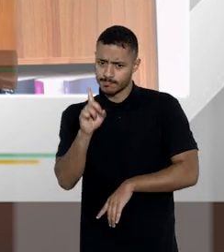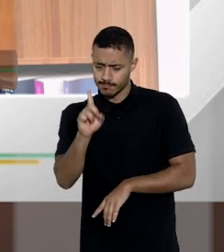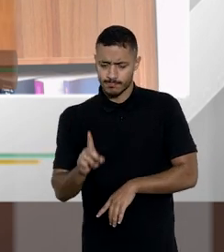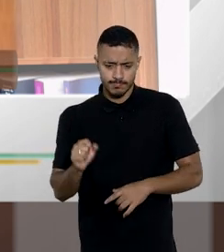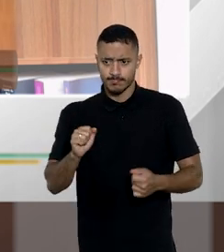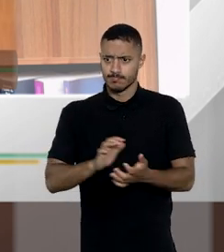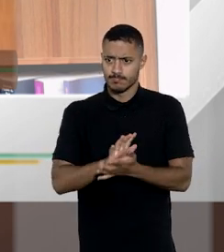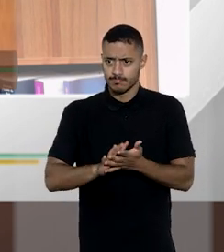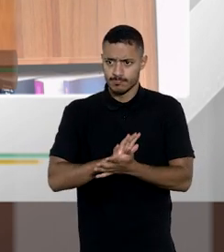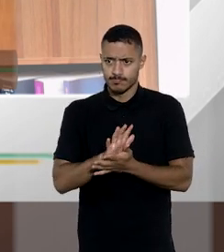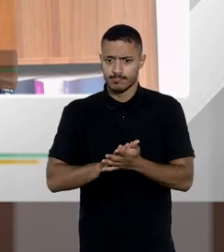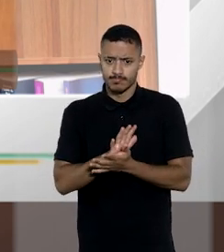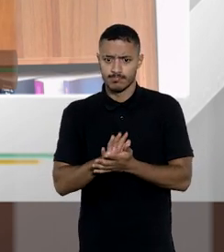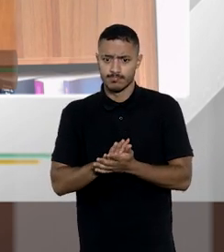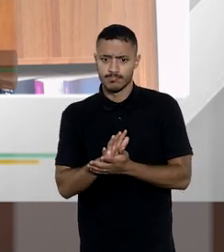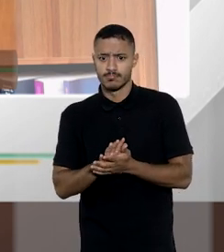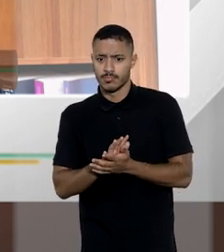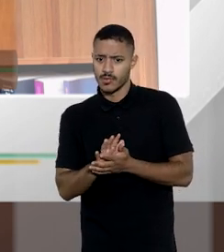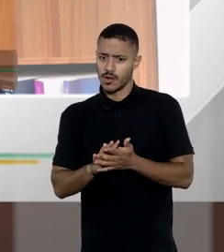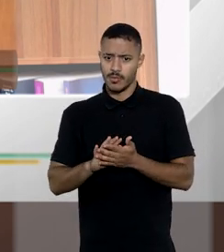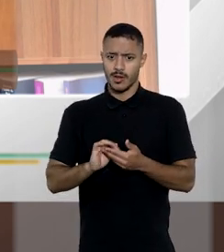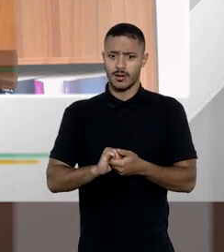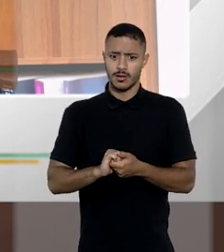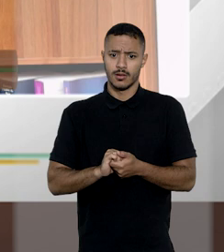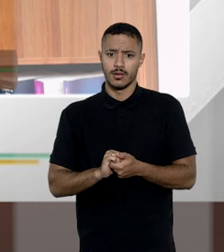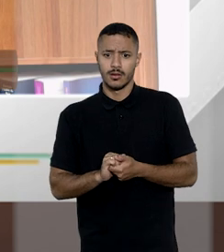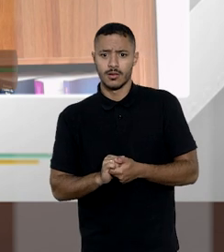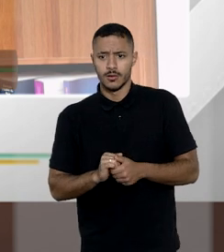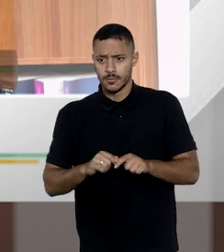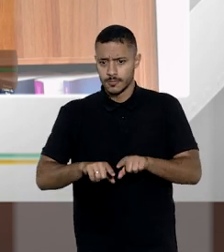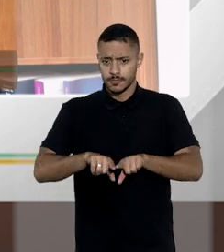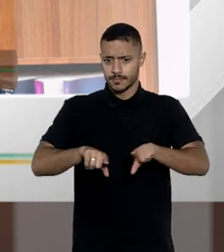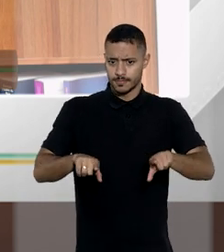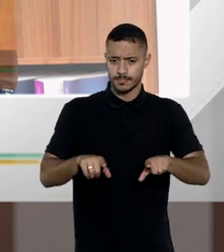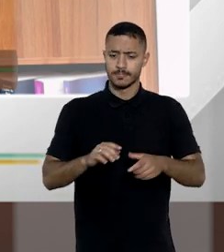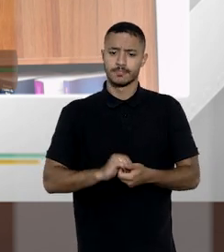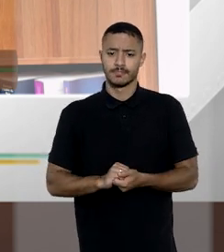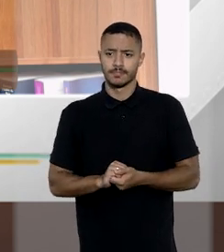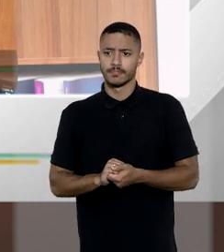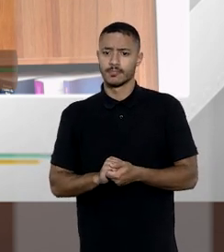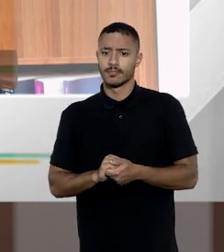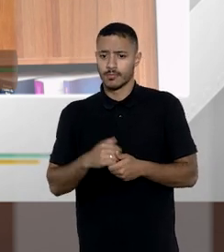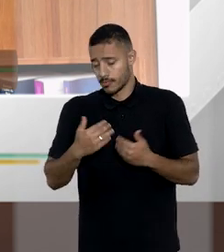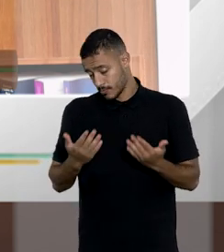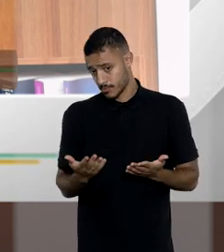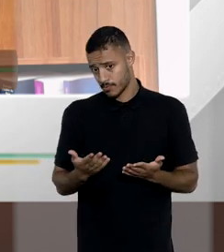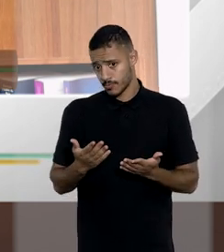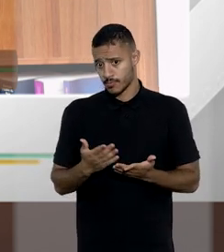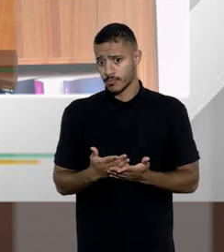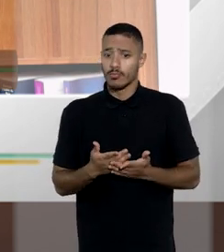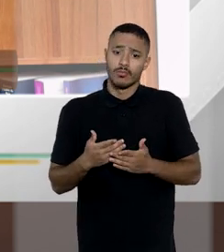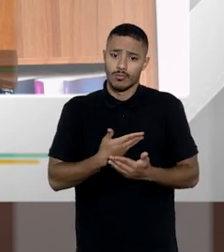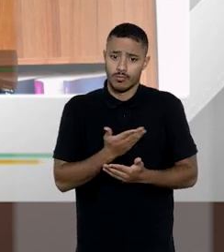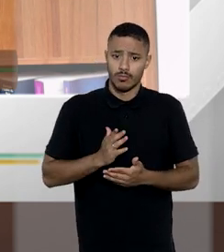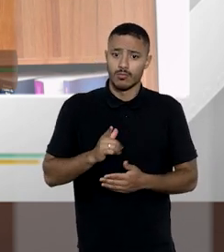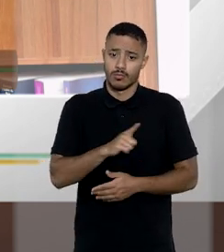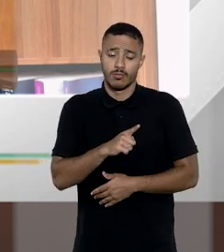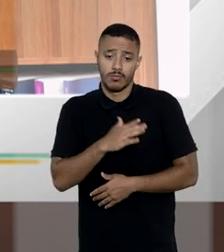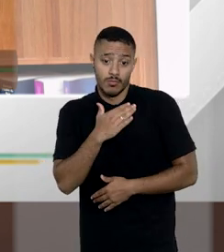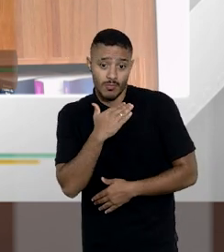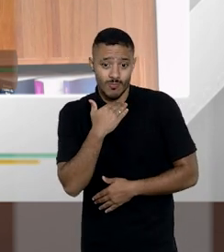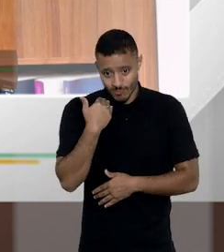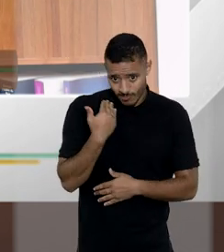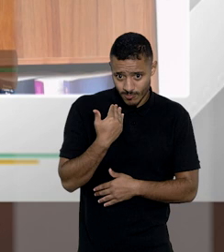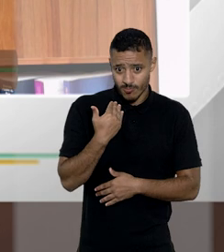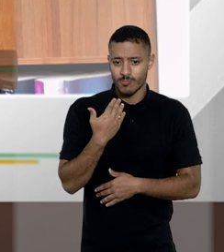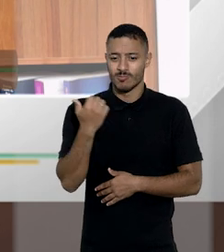não vai ter direito de partilha de bens porque não existem aquestos no regime de separação convencional todavia Tiago quando a gente tem